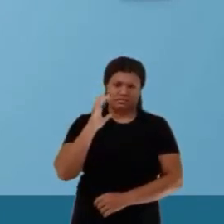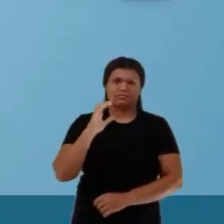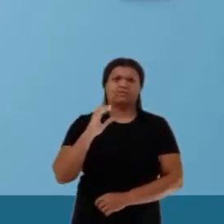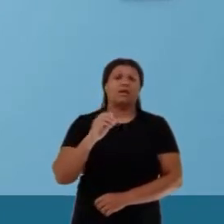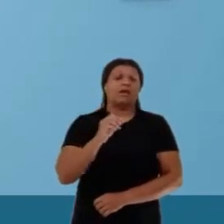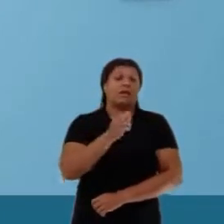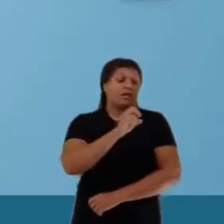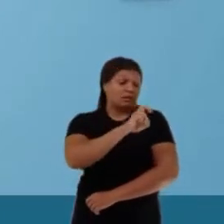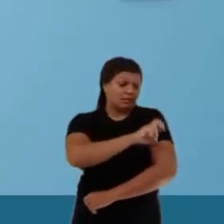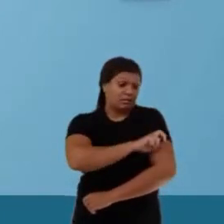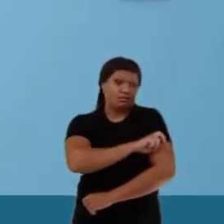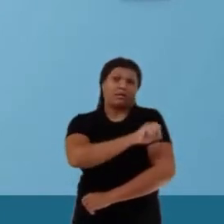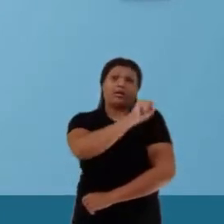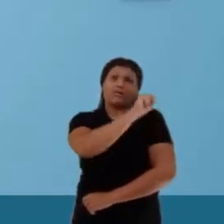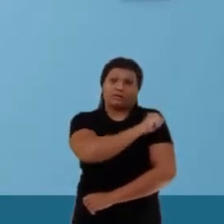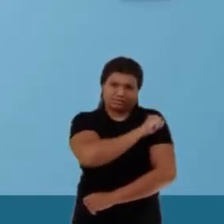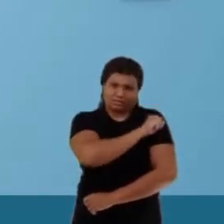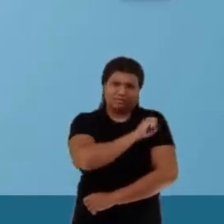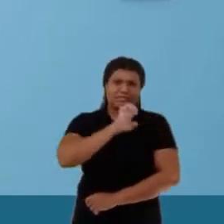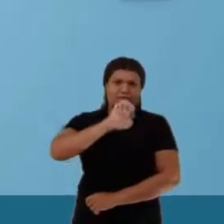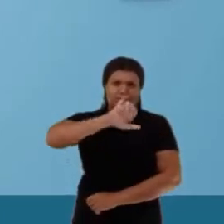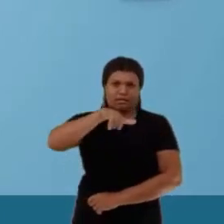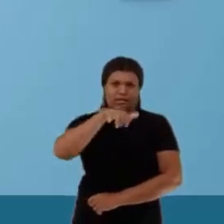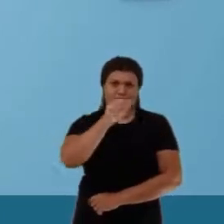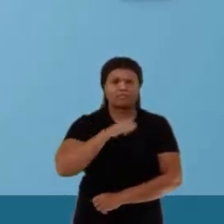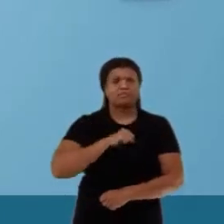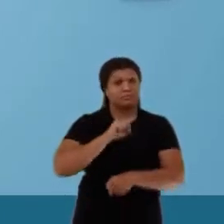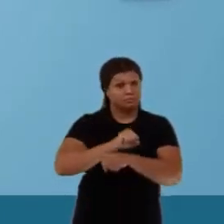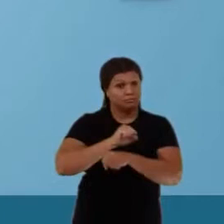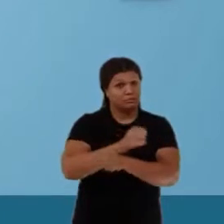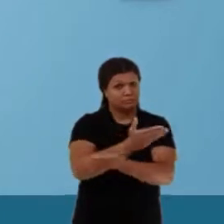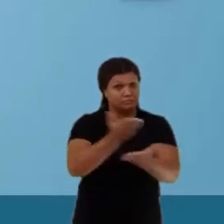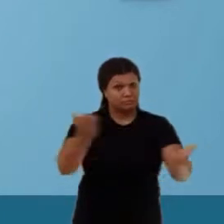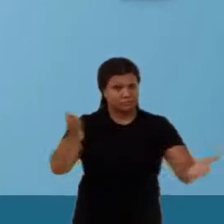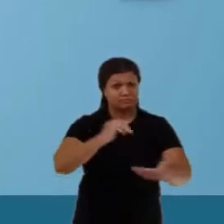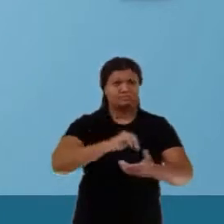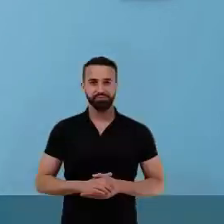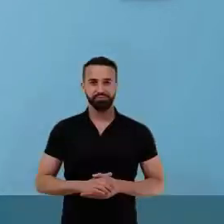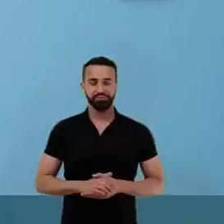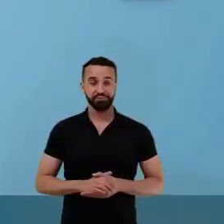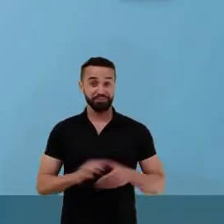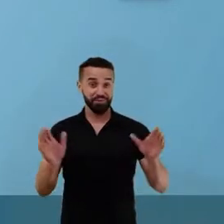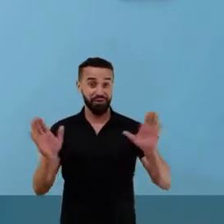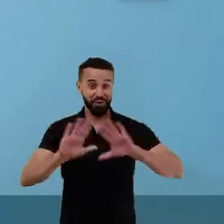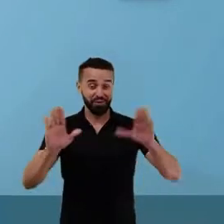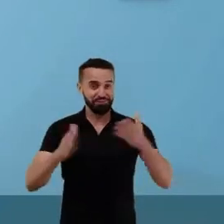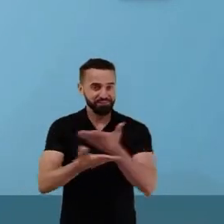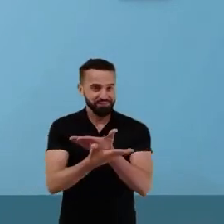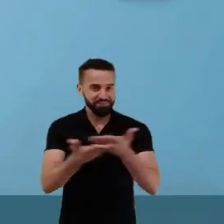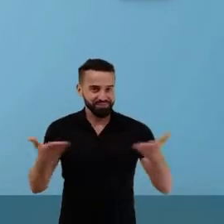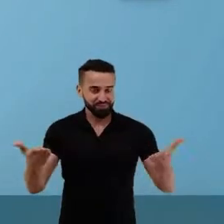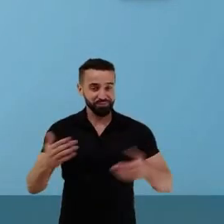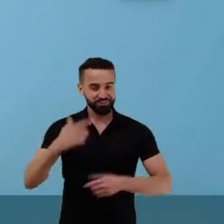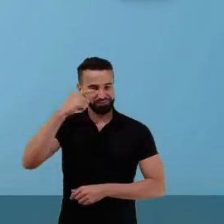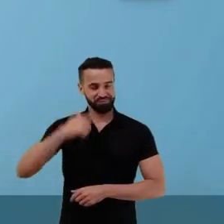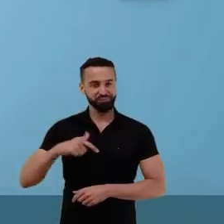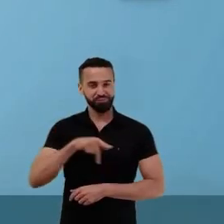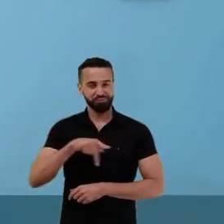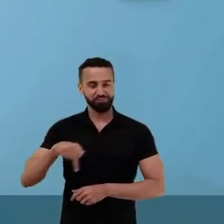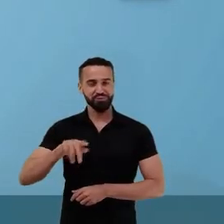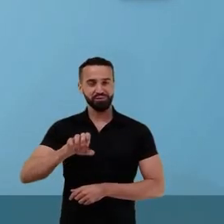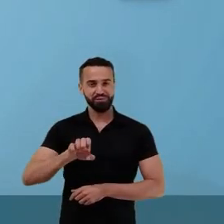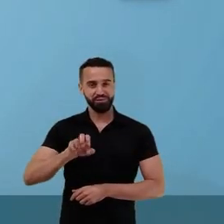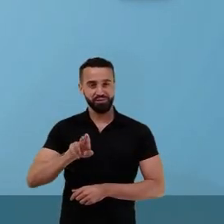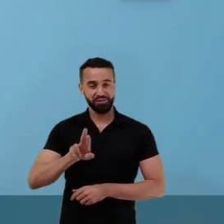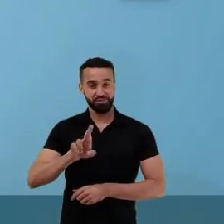quinta à oitava série da IAJA. Aguardo todos vocês! Olá, pessoal! Eu sou o professor